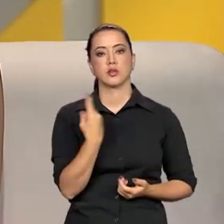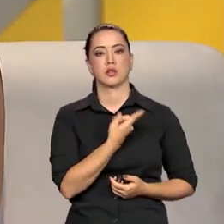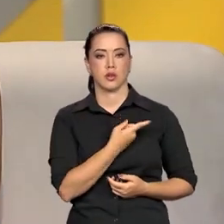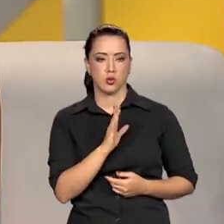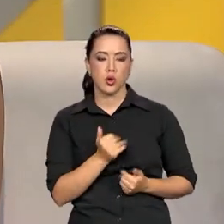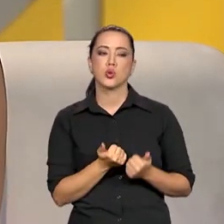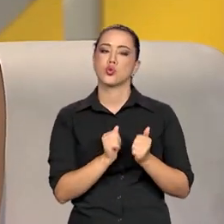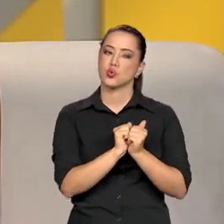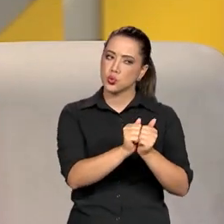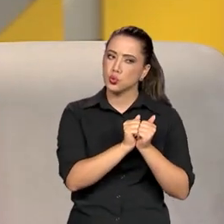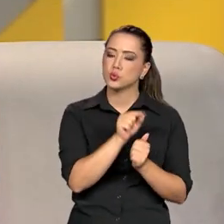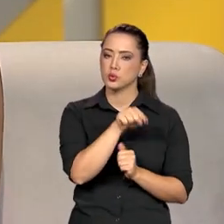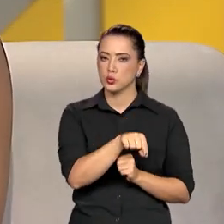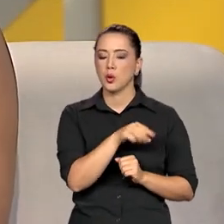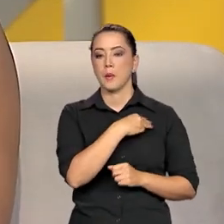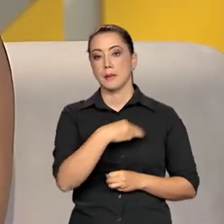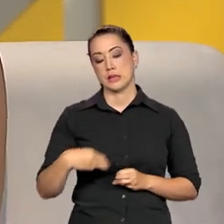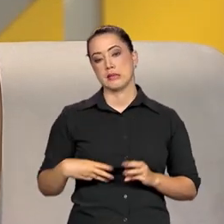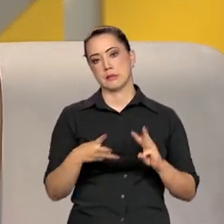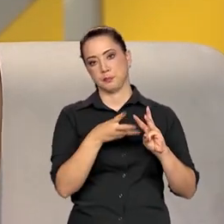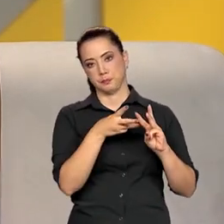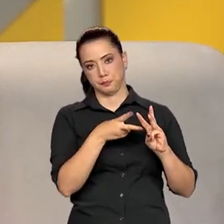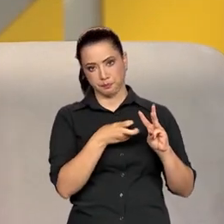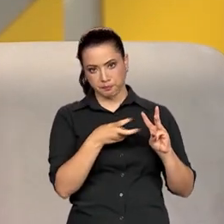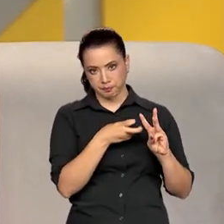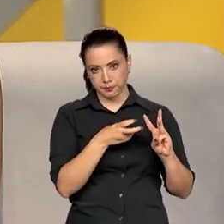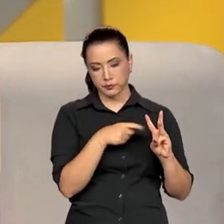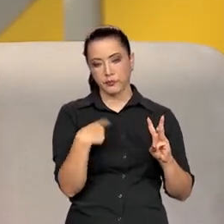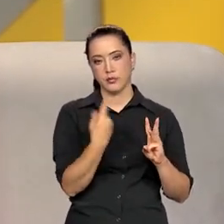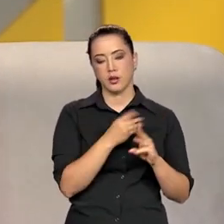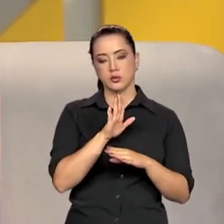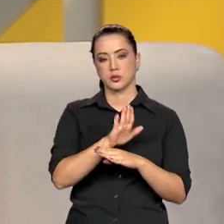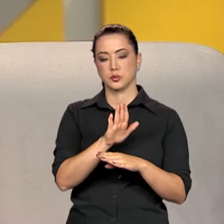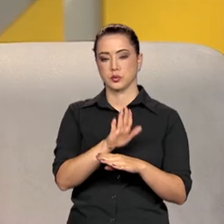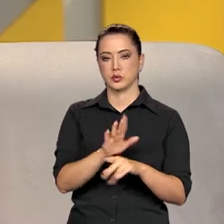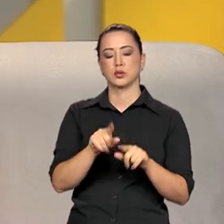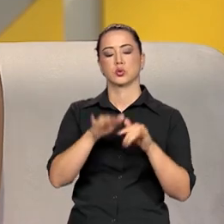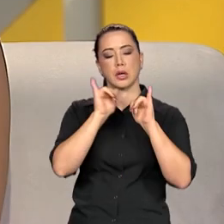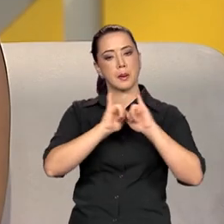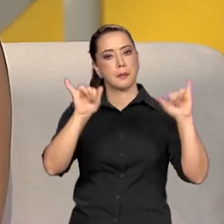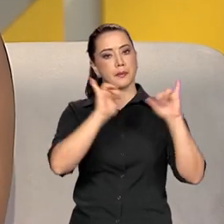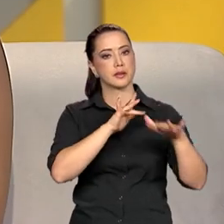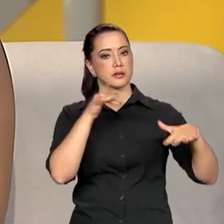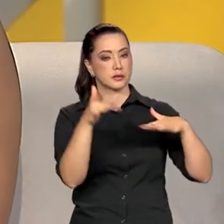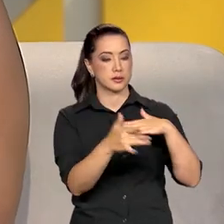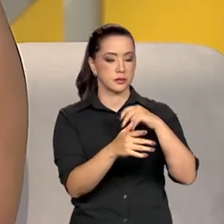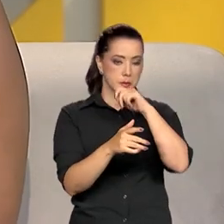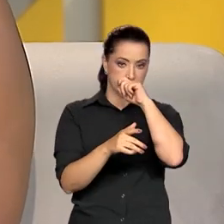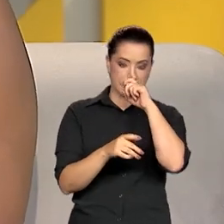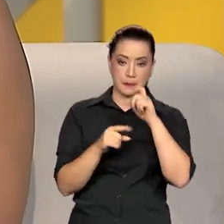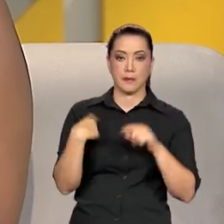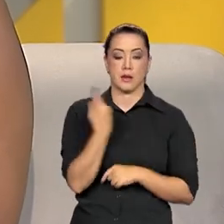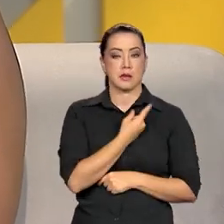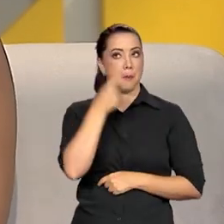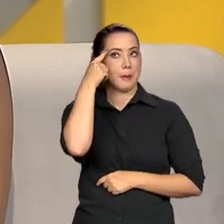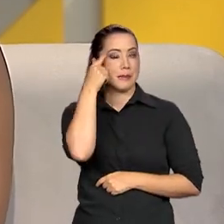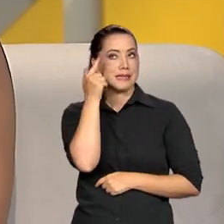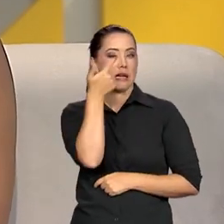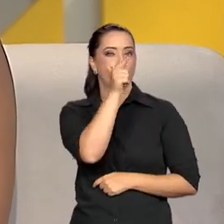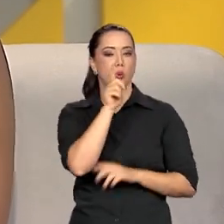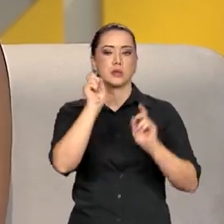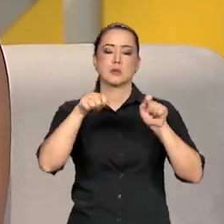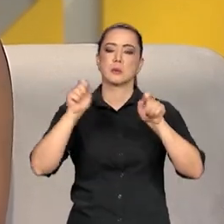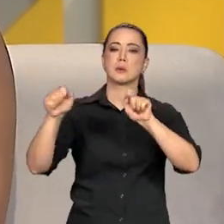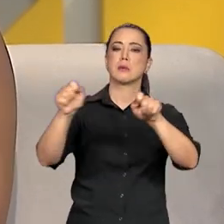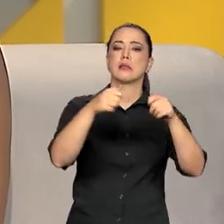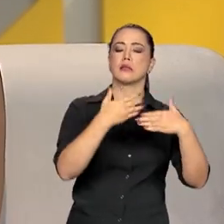pensar, não só toda ajuda, gente está fazendo a campanha nas redes sociais, mas para além disso, dispensarmos também em outros passos